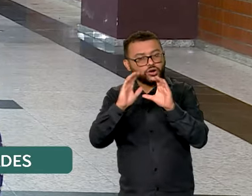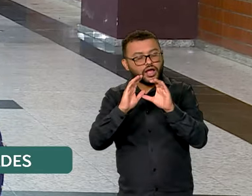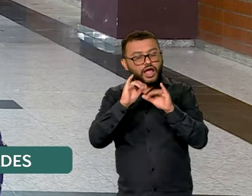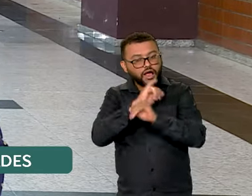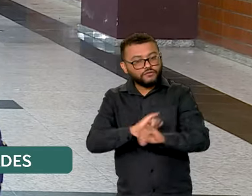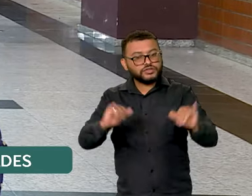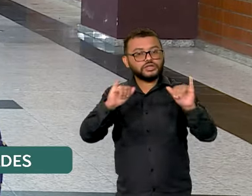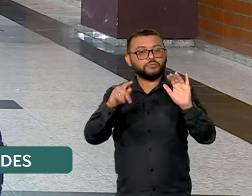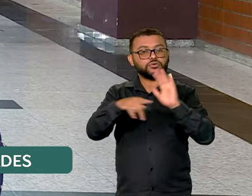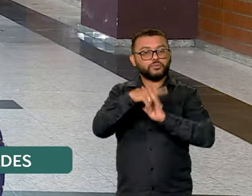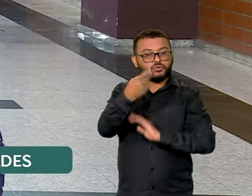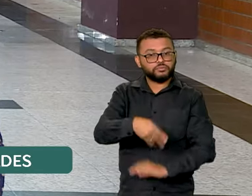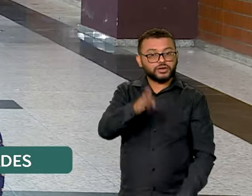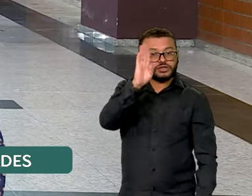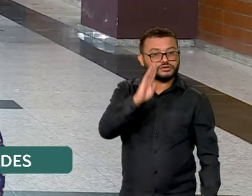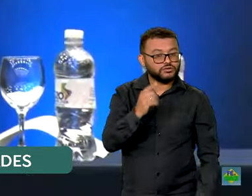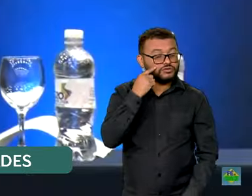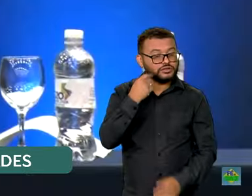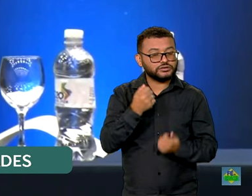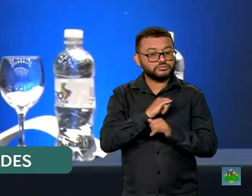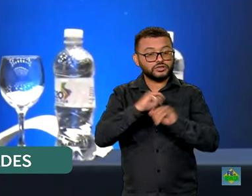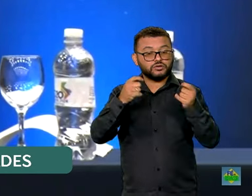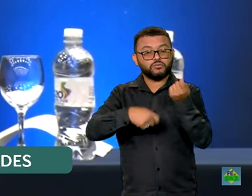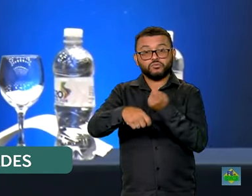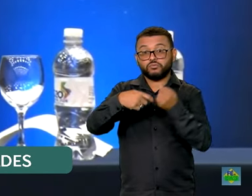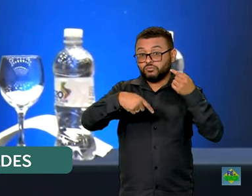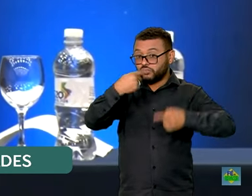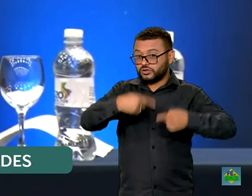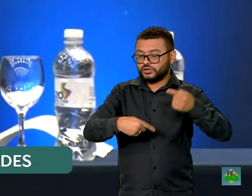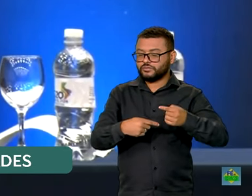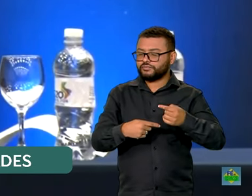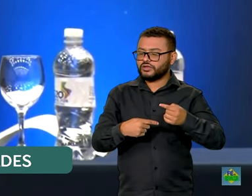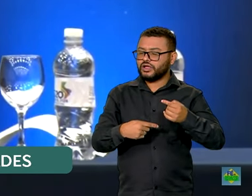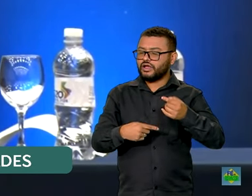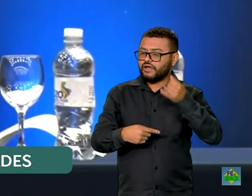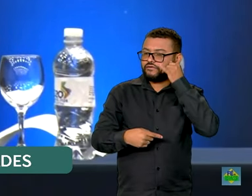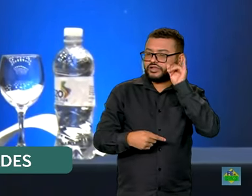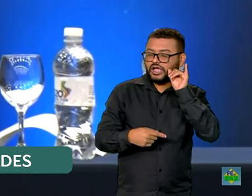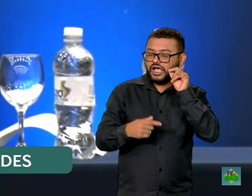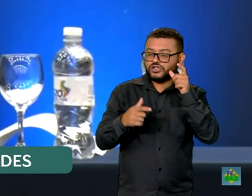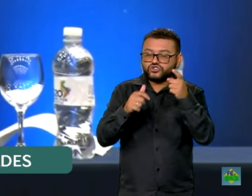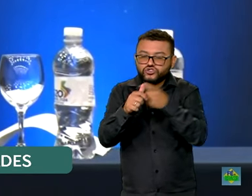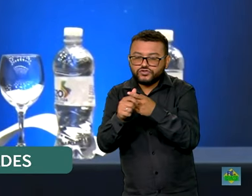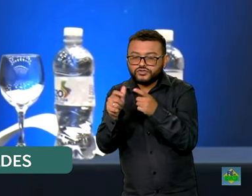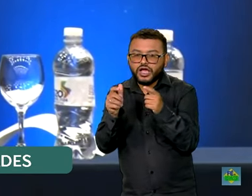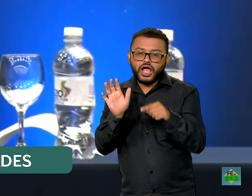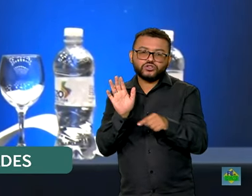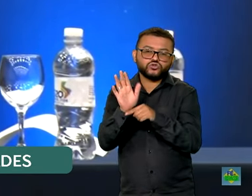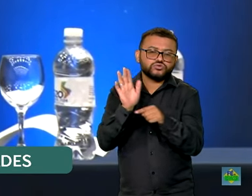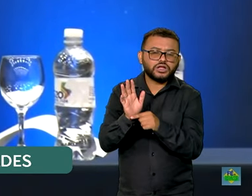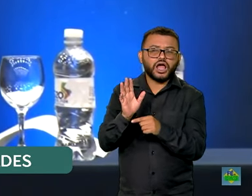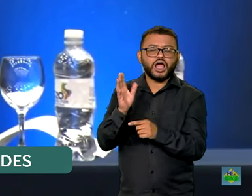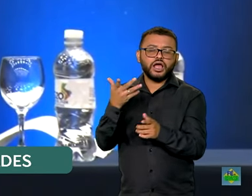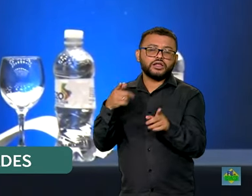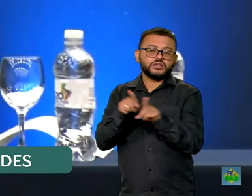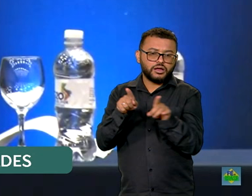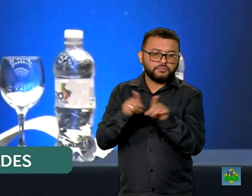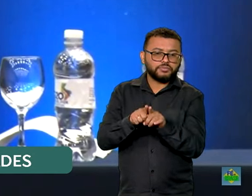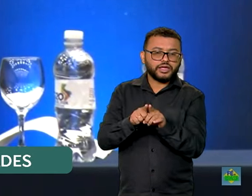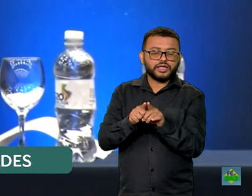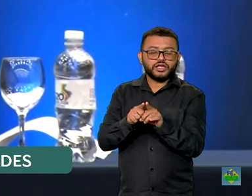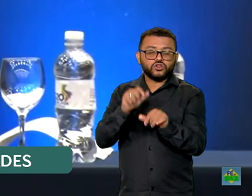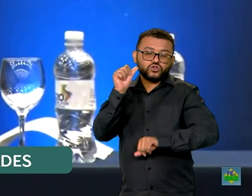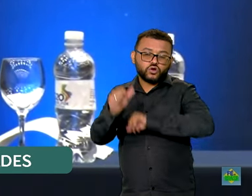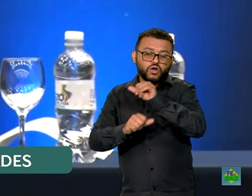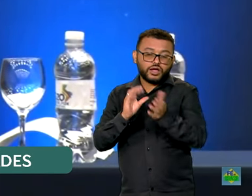abordando questões geopolíticas. Reforçar o mecanismo de alívio da dívida dos países mais pobres, liberar recursos da dívida em